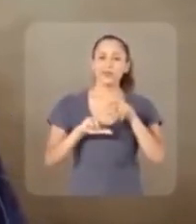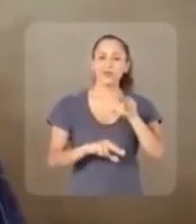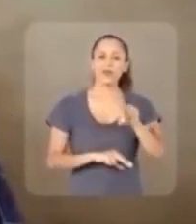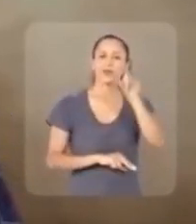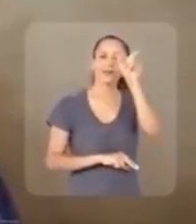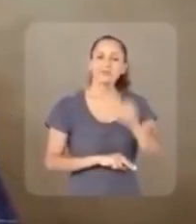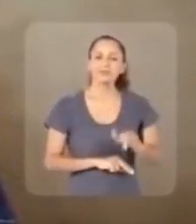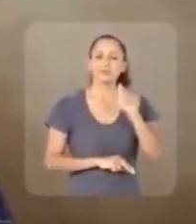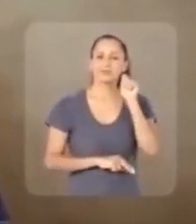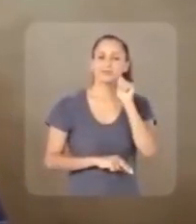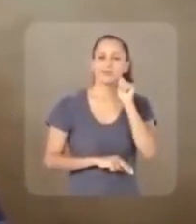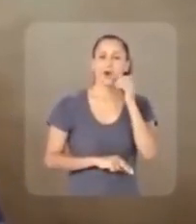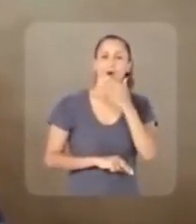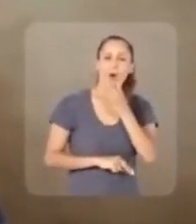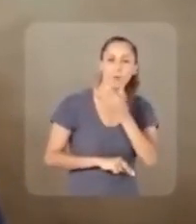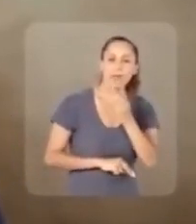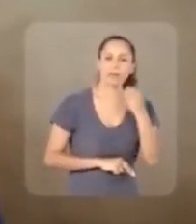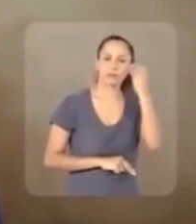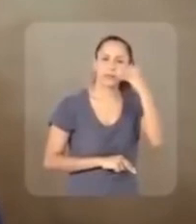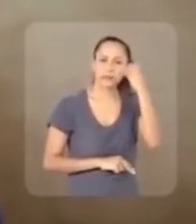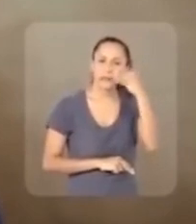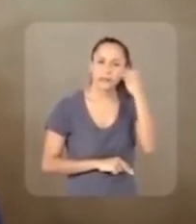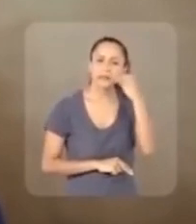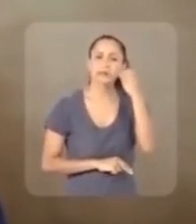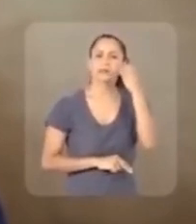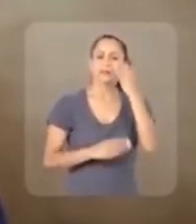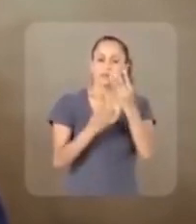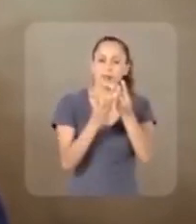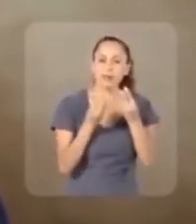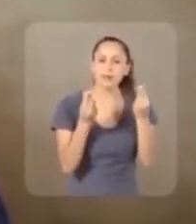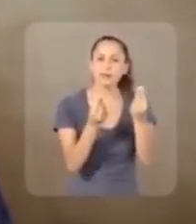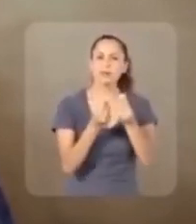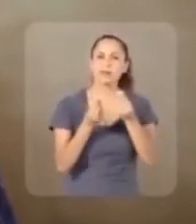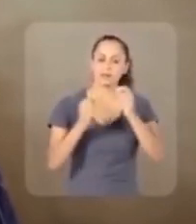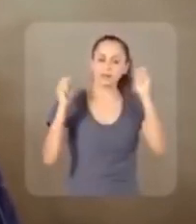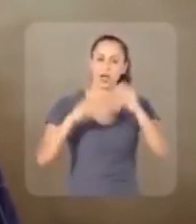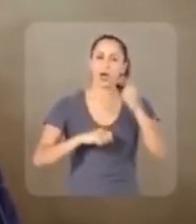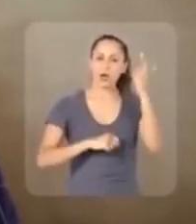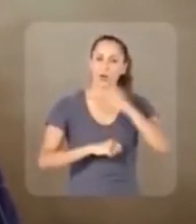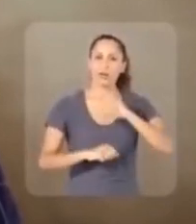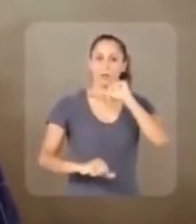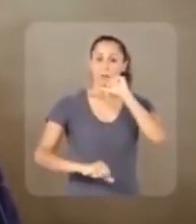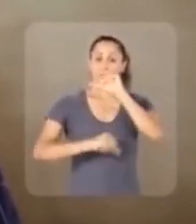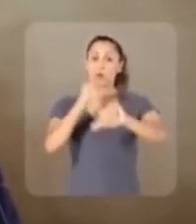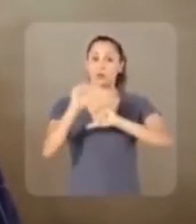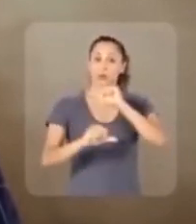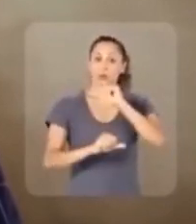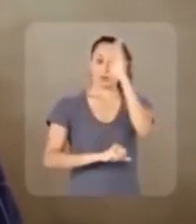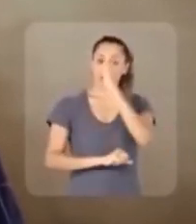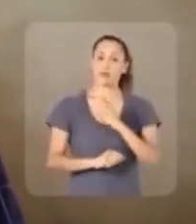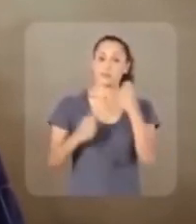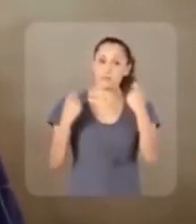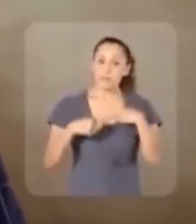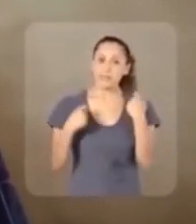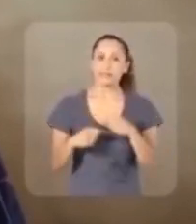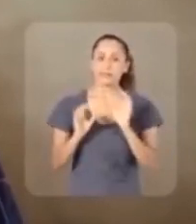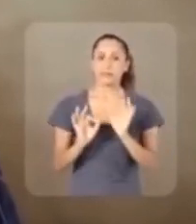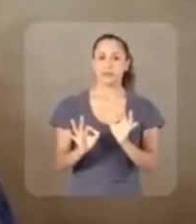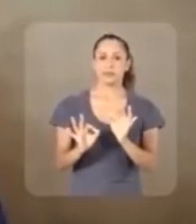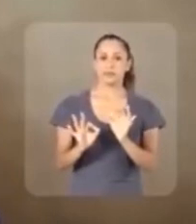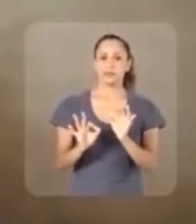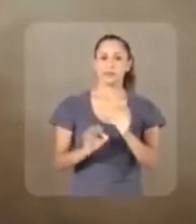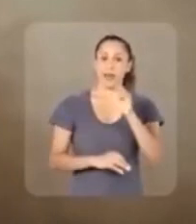Por isso, escolhi estar ao lado de alguém experiente, sensível, capaz de fazer as mudanças que o Brasil